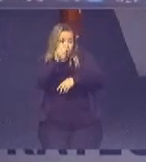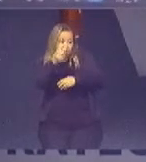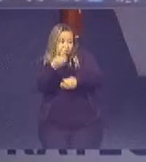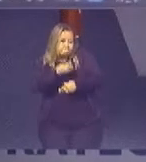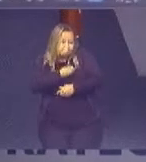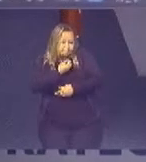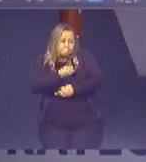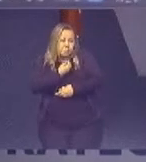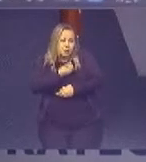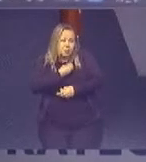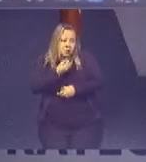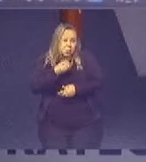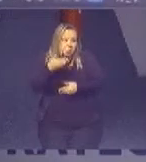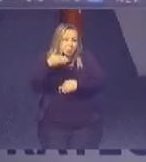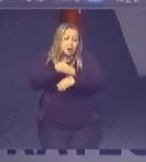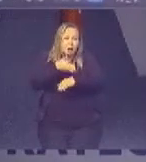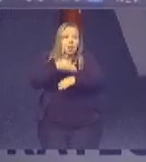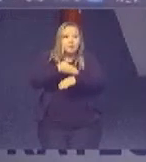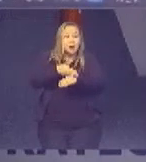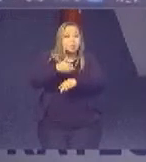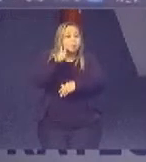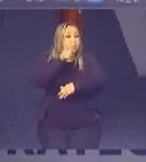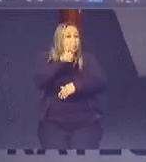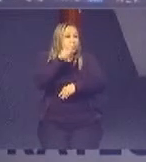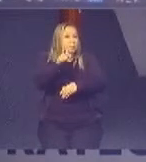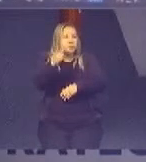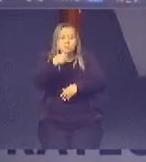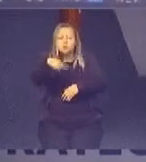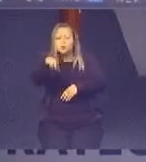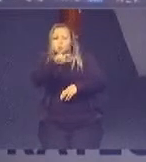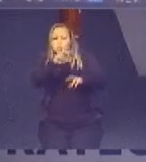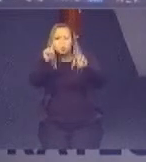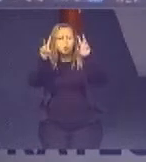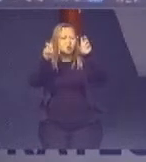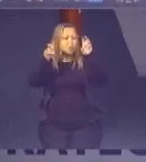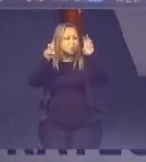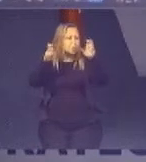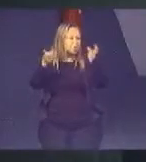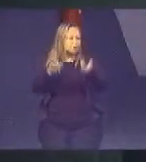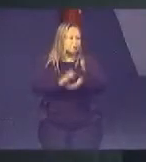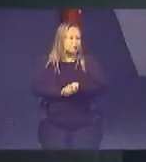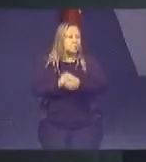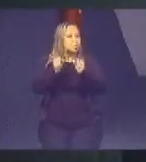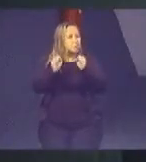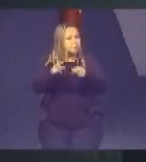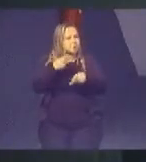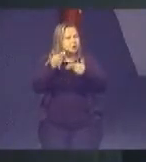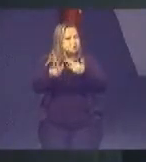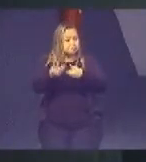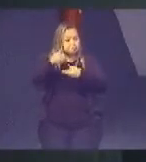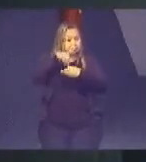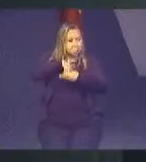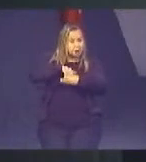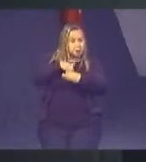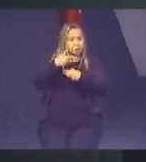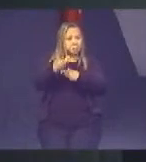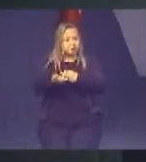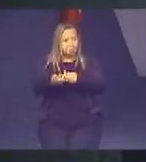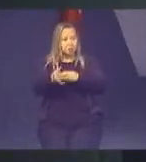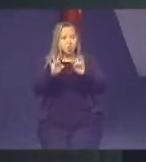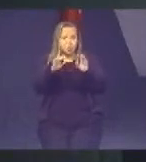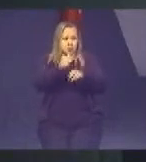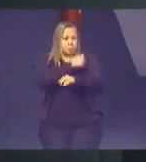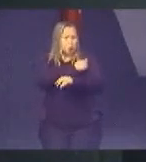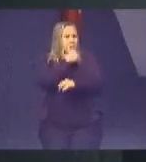da participação feminina em todos os aspectos. E posso lhes dizer de que forma? Não só pelas alunas,